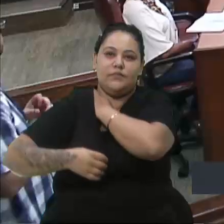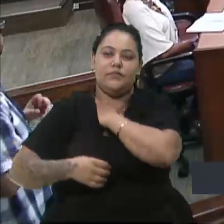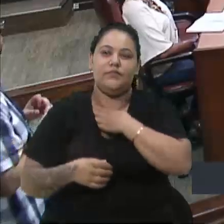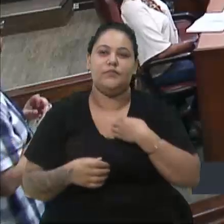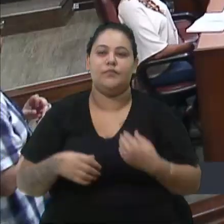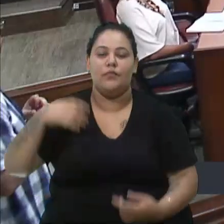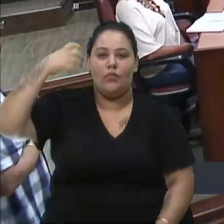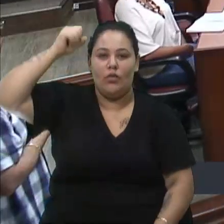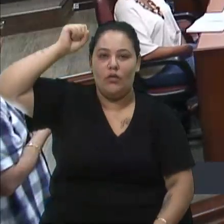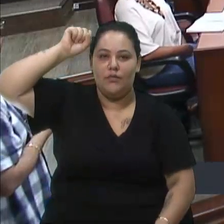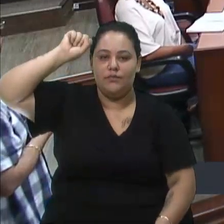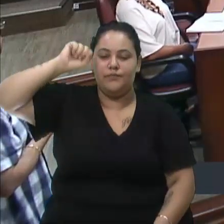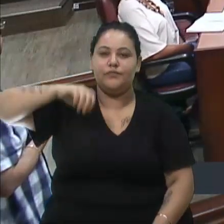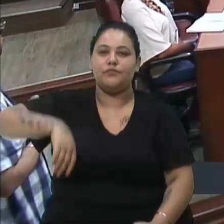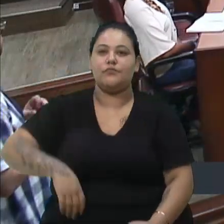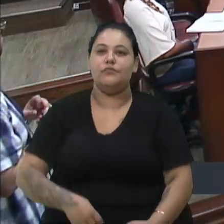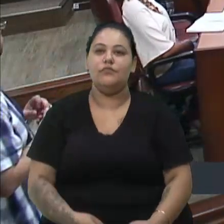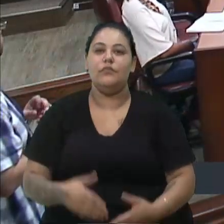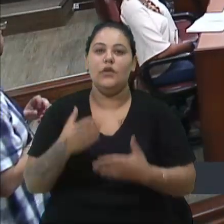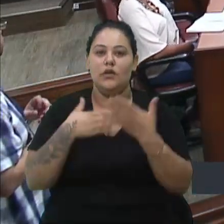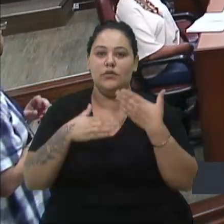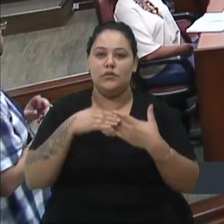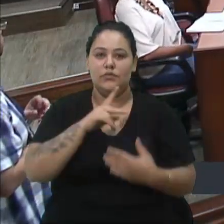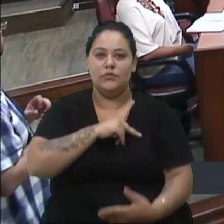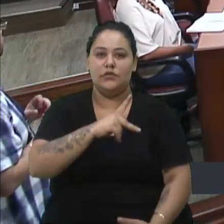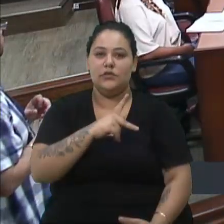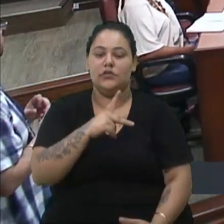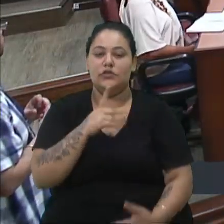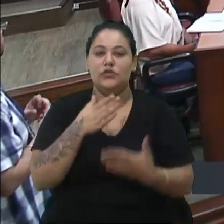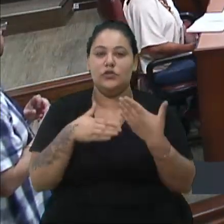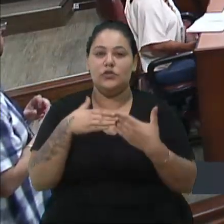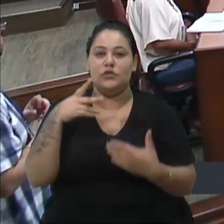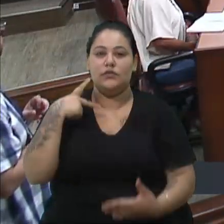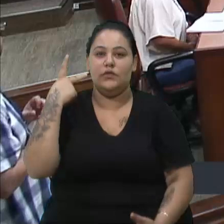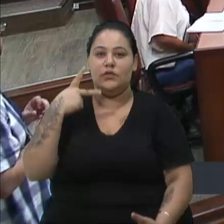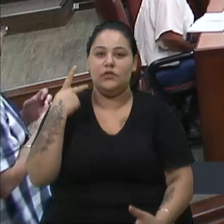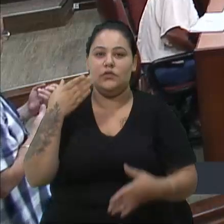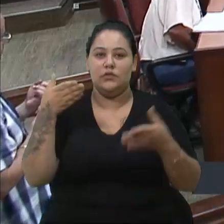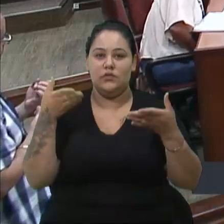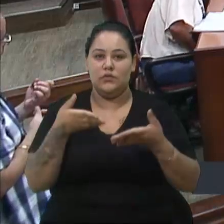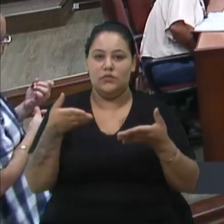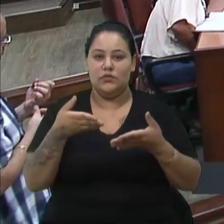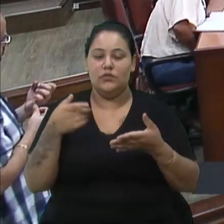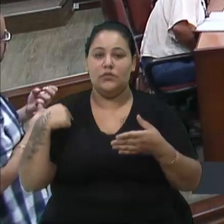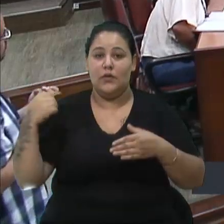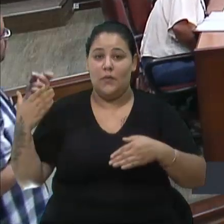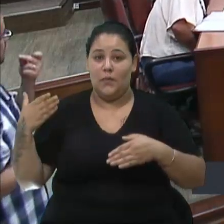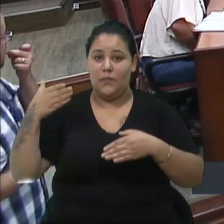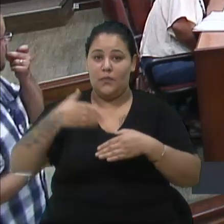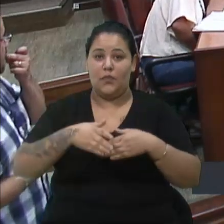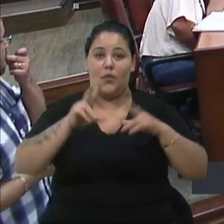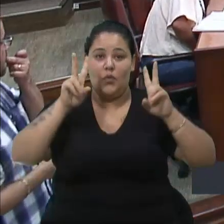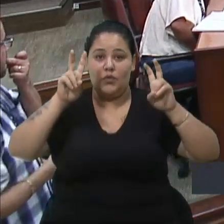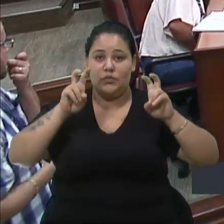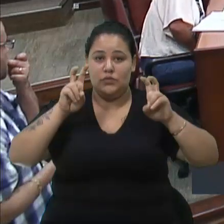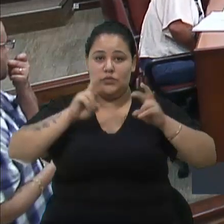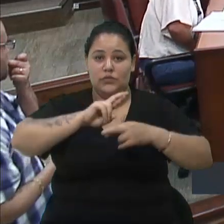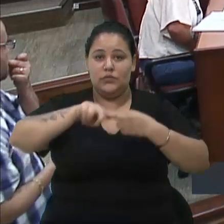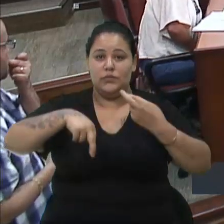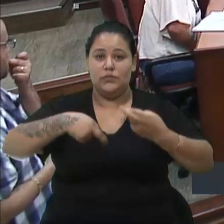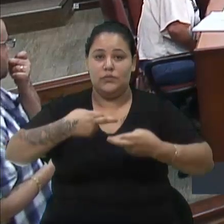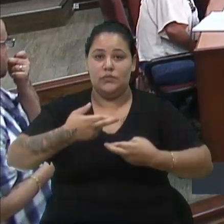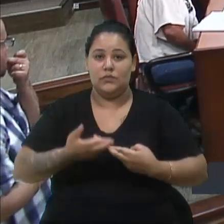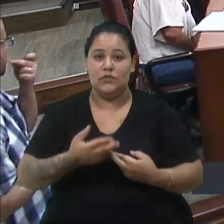Senhor Presidente, demais colegas vereadores, eu venho com o assunto de relação